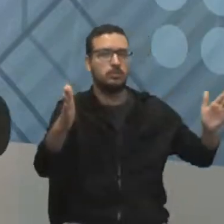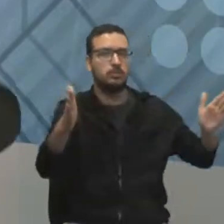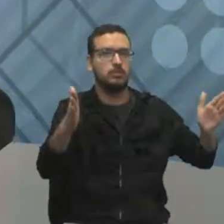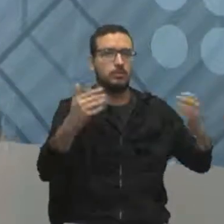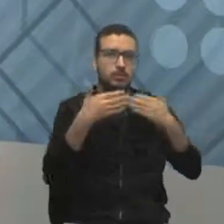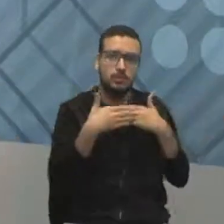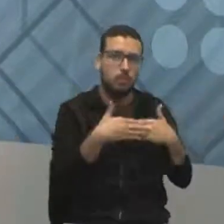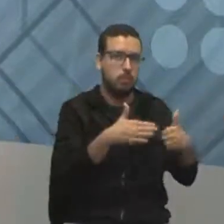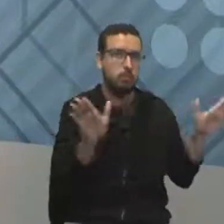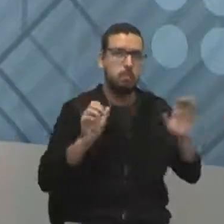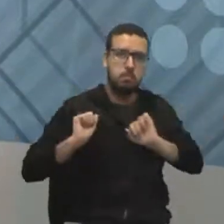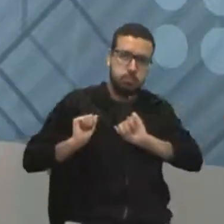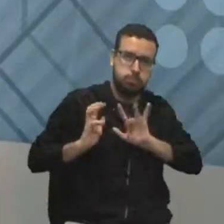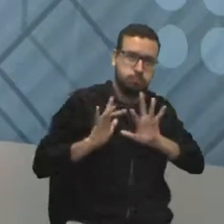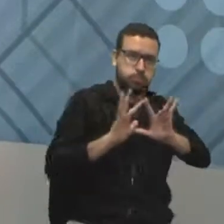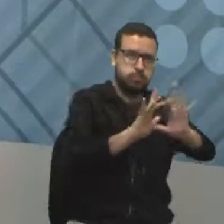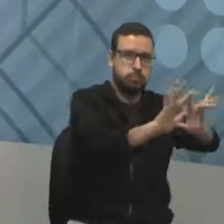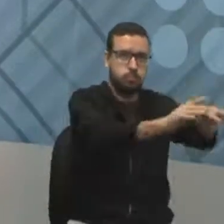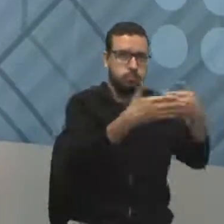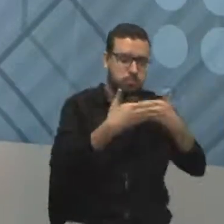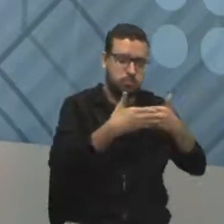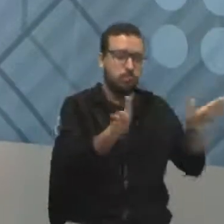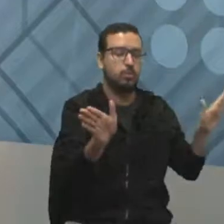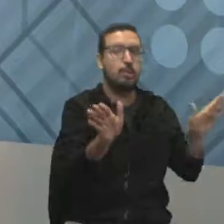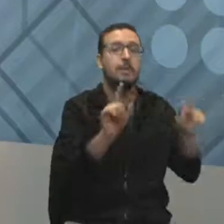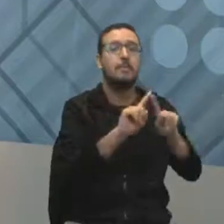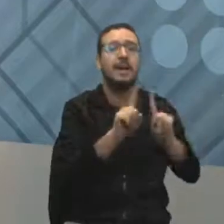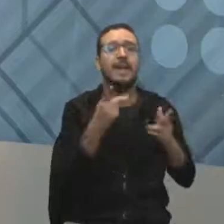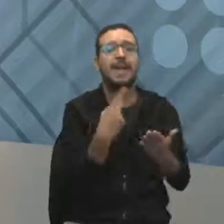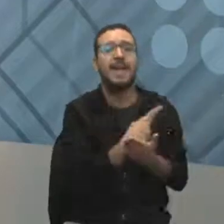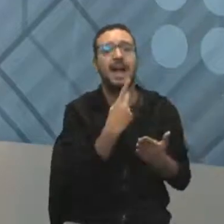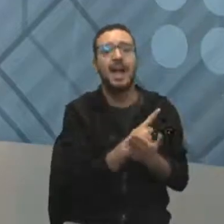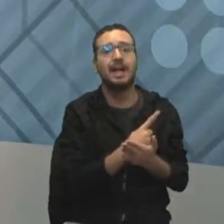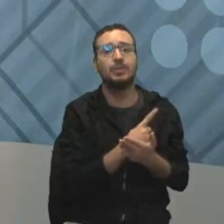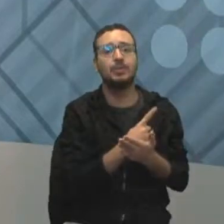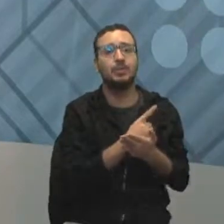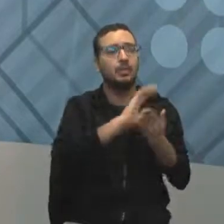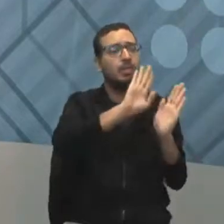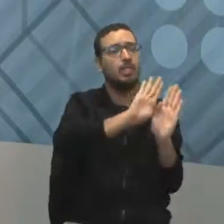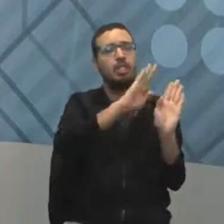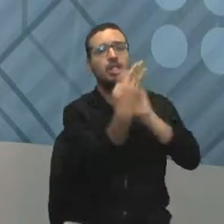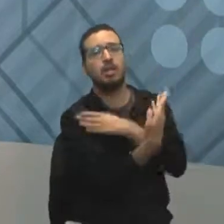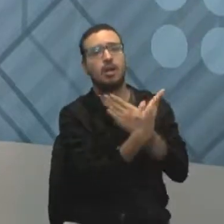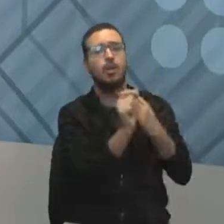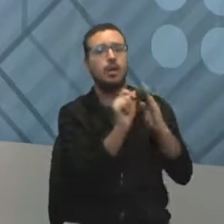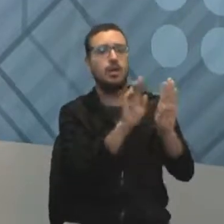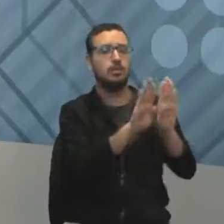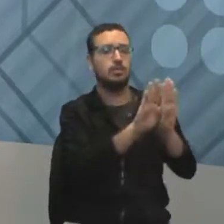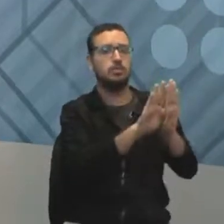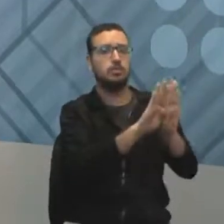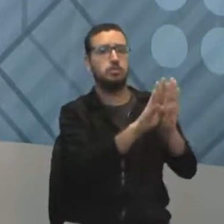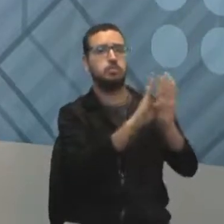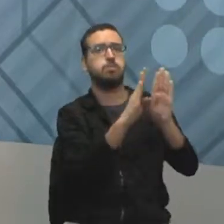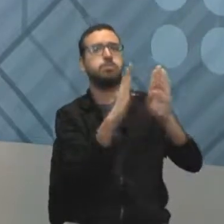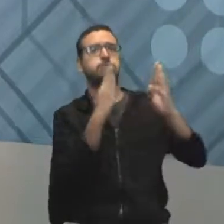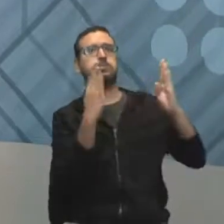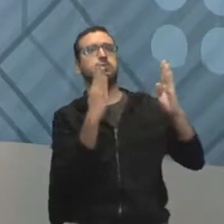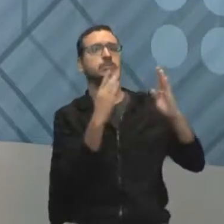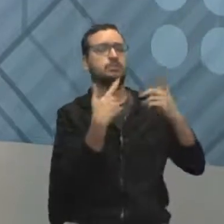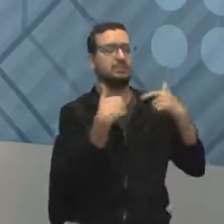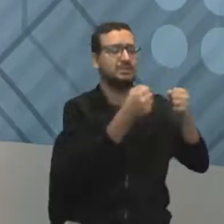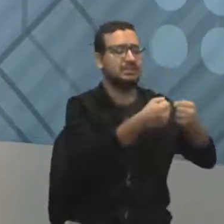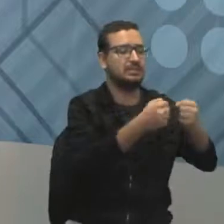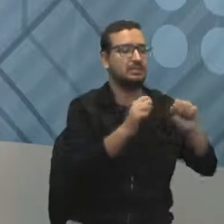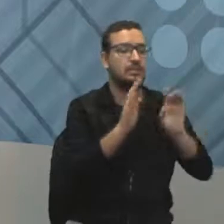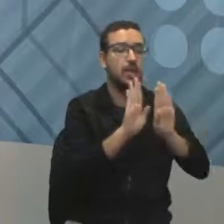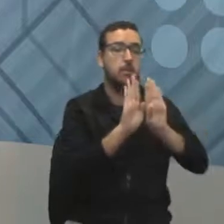para todo mundo sair. E o portão vai abrir para dentro, o portão não vai abrir. O é que vai acontecer? Todo mundo vai cair em cima do portão,